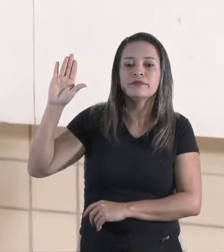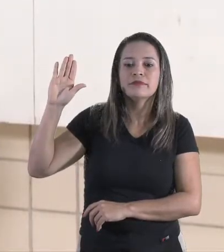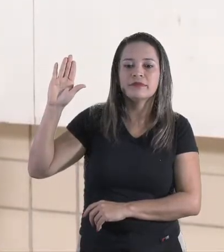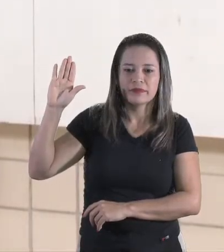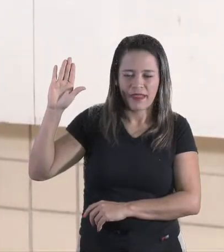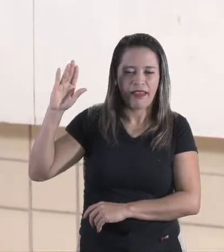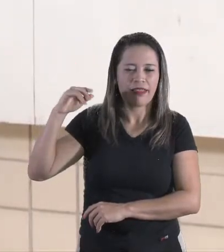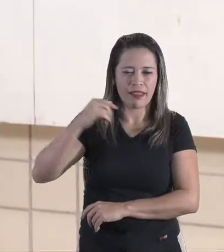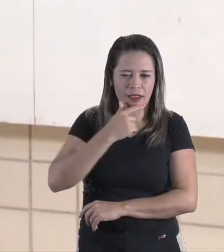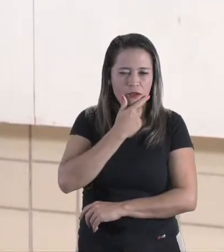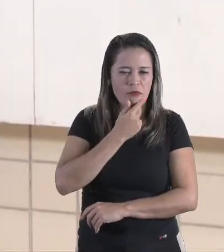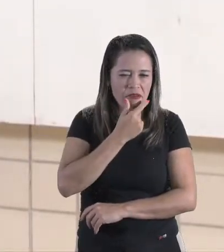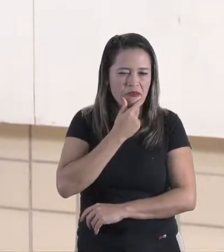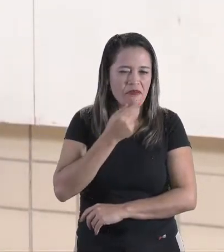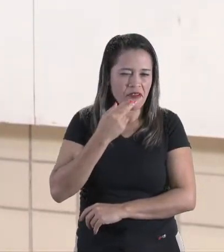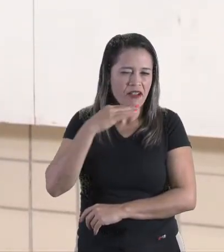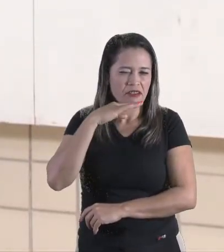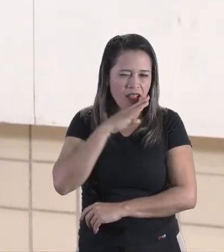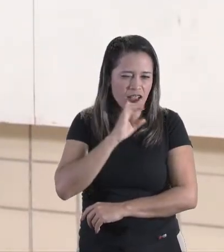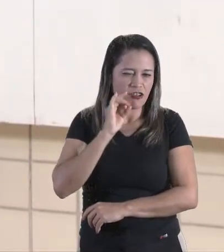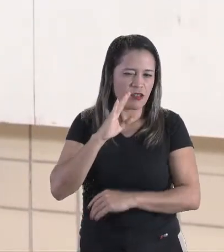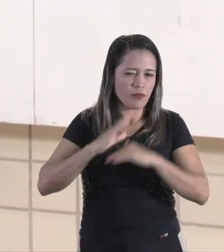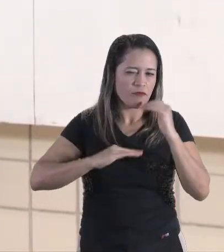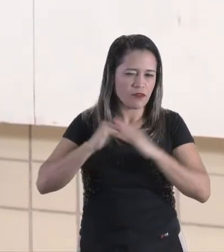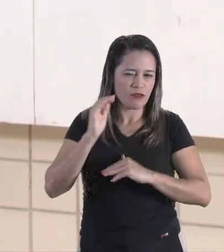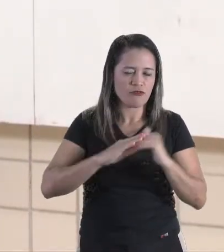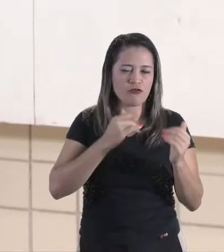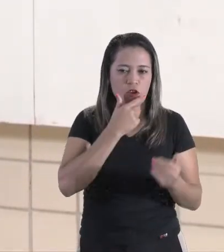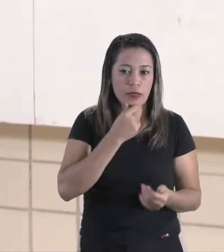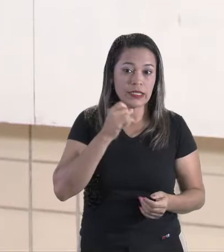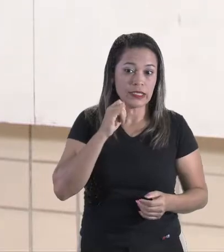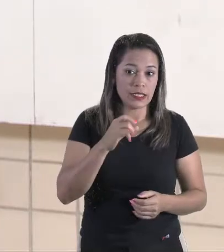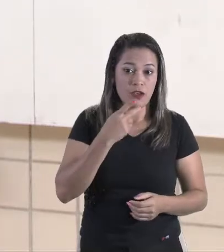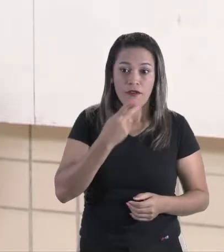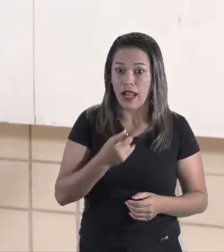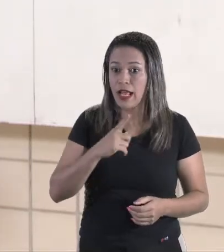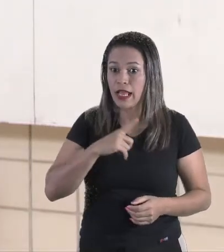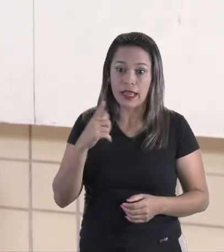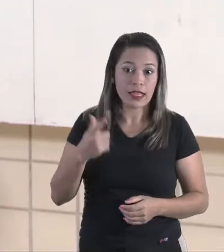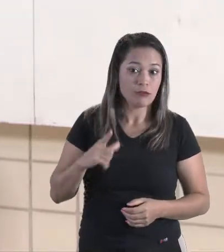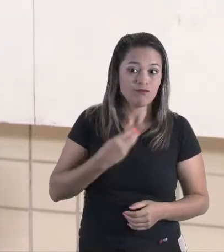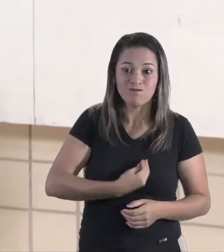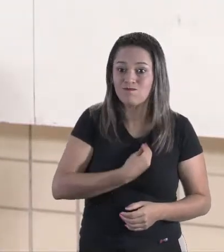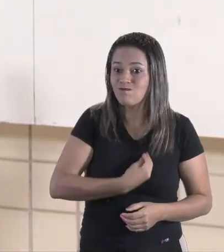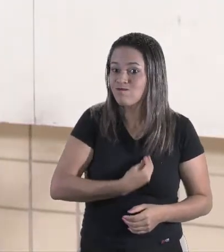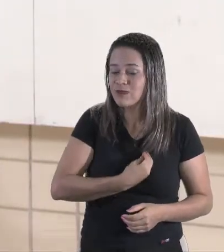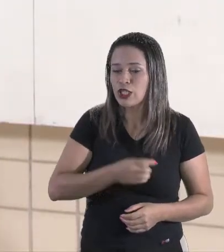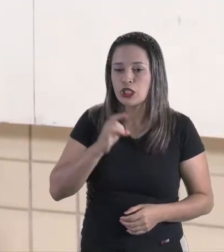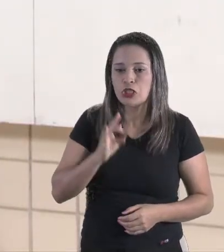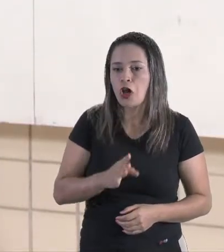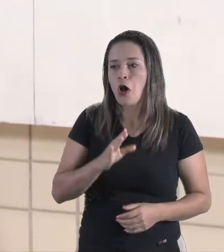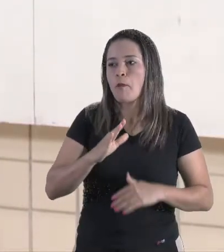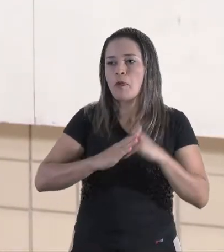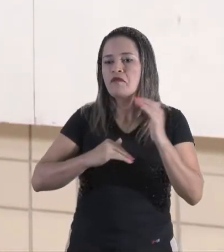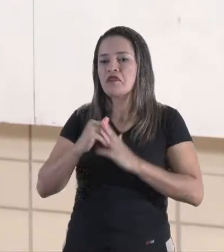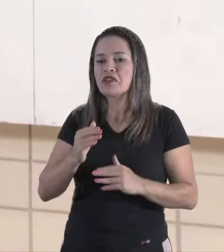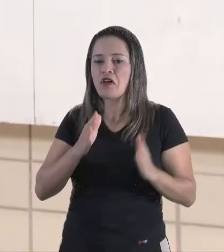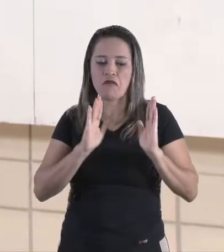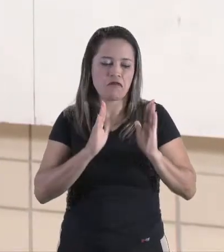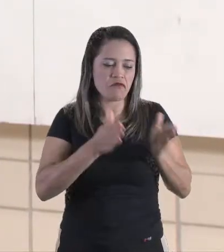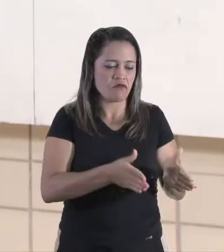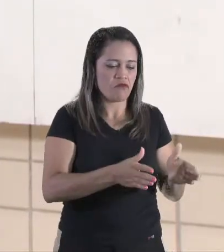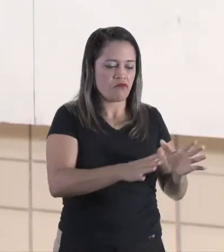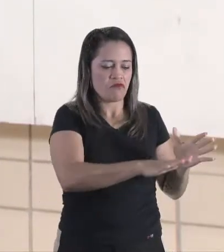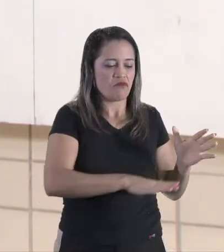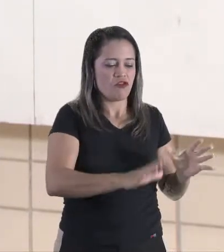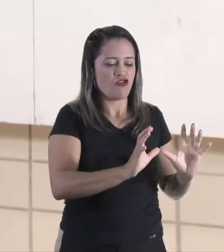de menino que acha que tem profissão só de menino. E se eu falar para vocês que não existe profissão só de menino e só de menina?